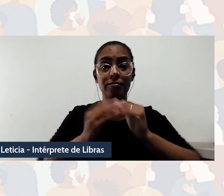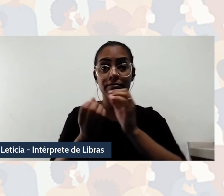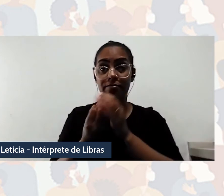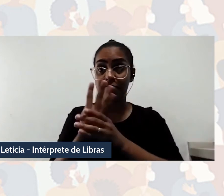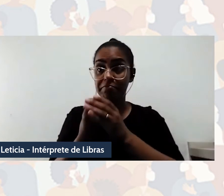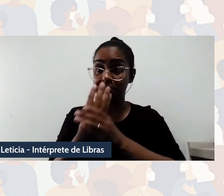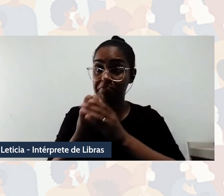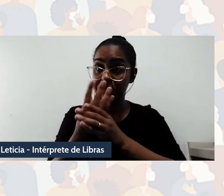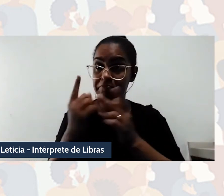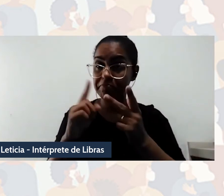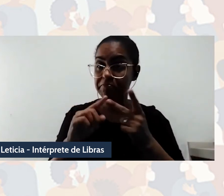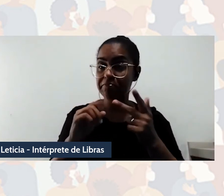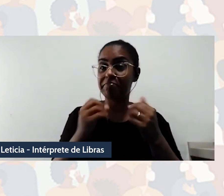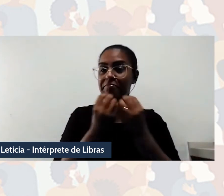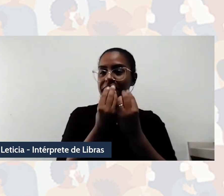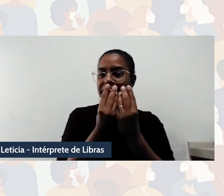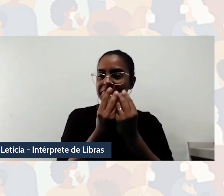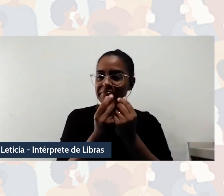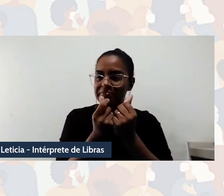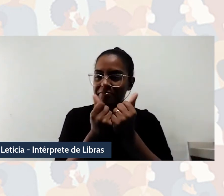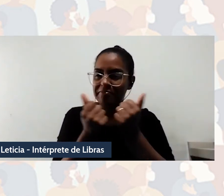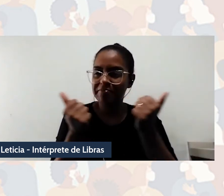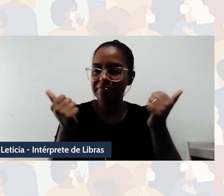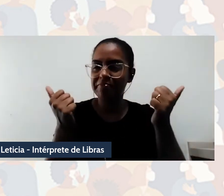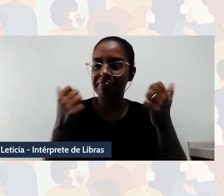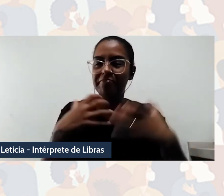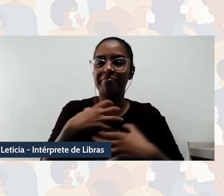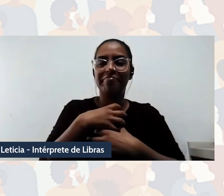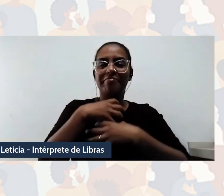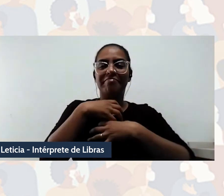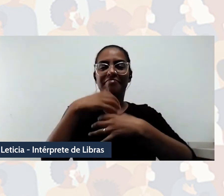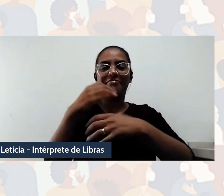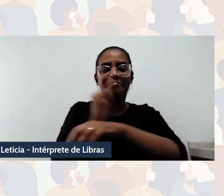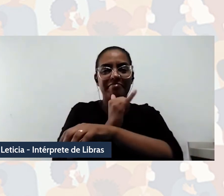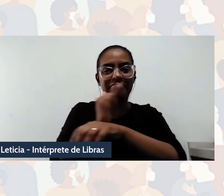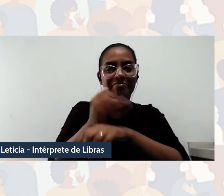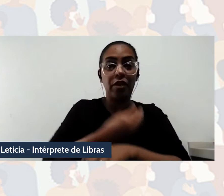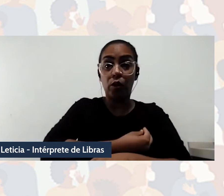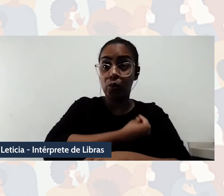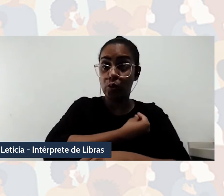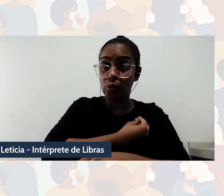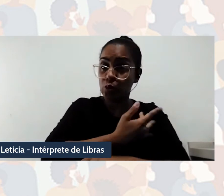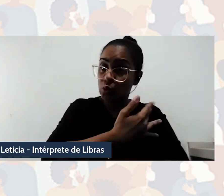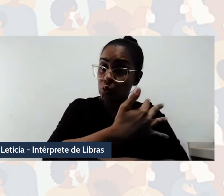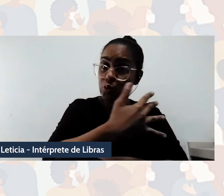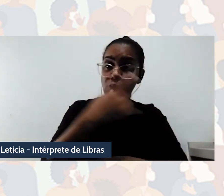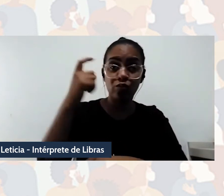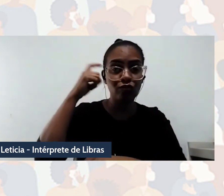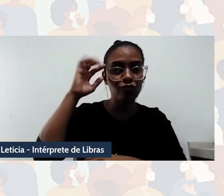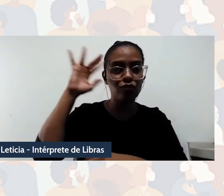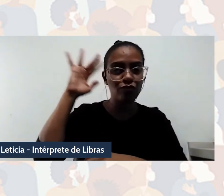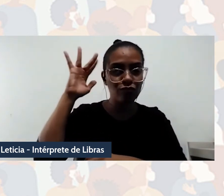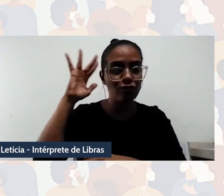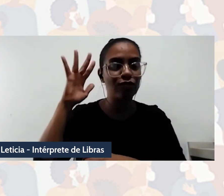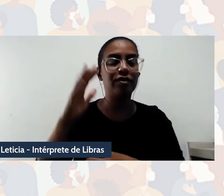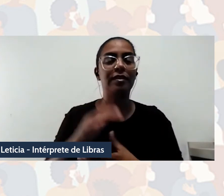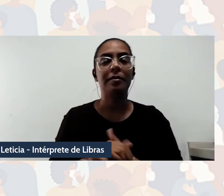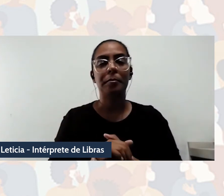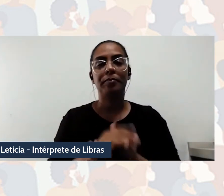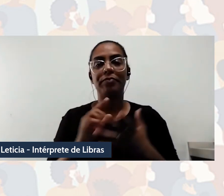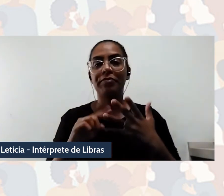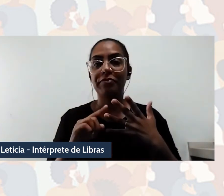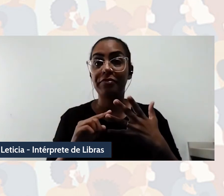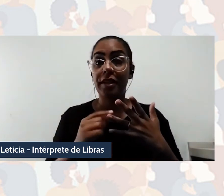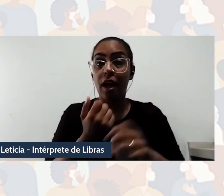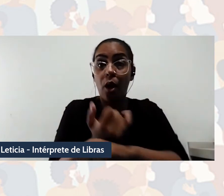sensibilidade contra as diferentes formas de ser, viver e pensar e suas ressonâncias na produção de conhecimento, a imersão de